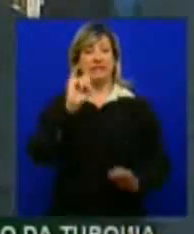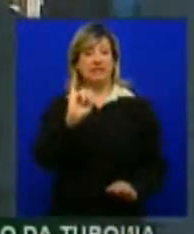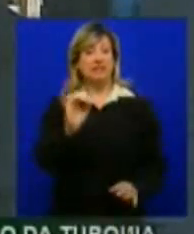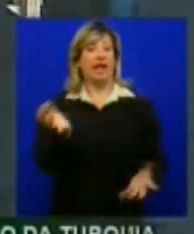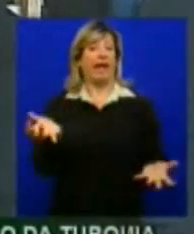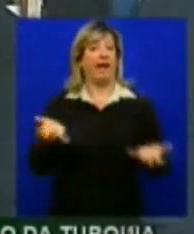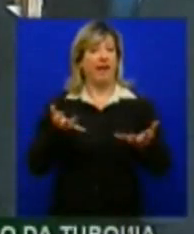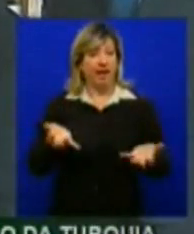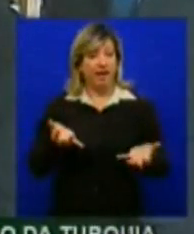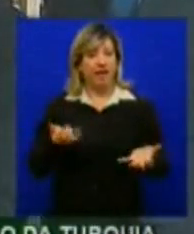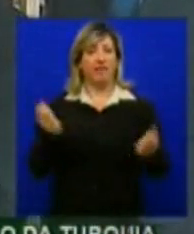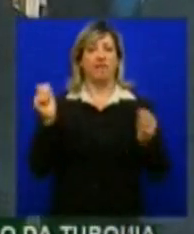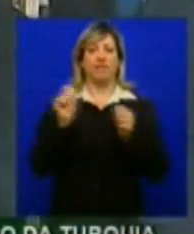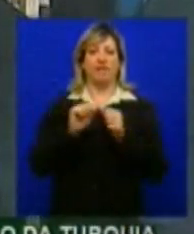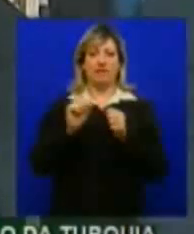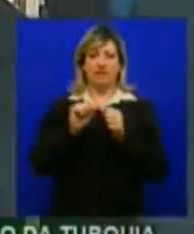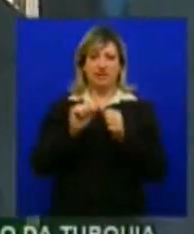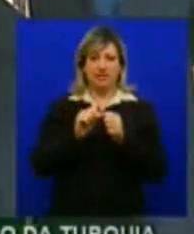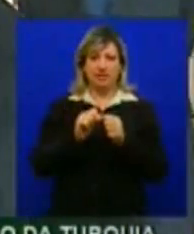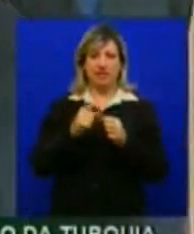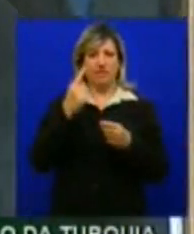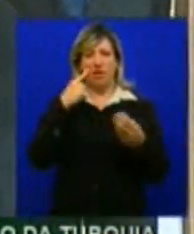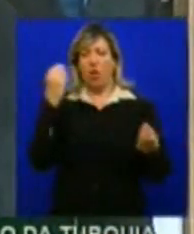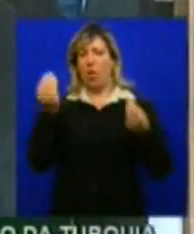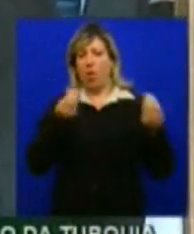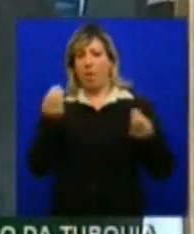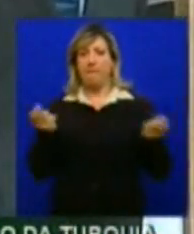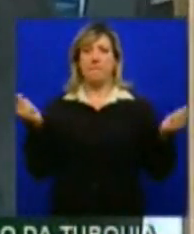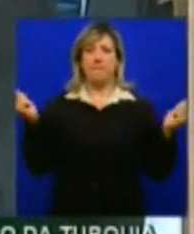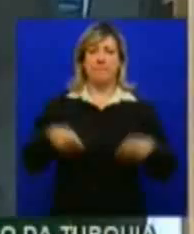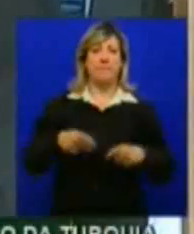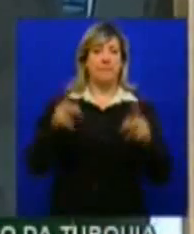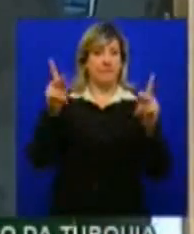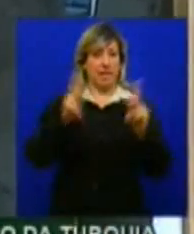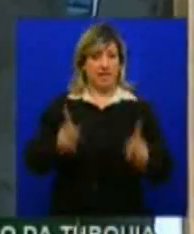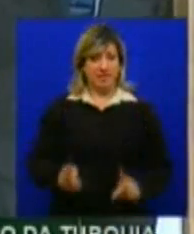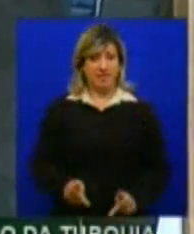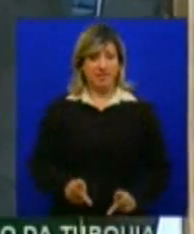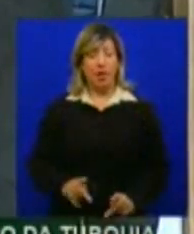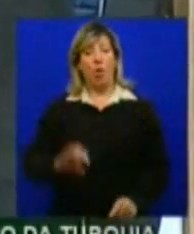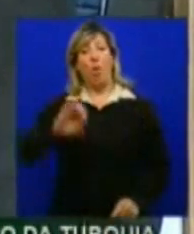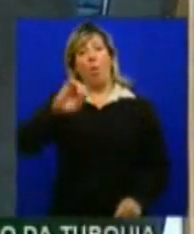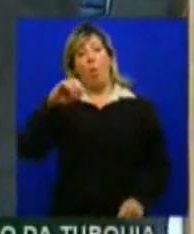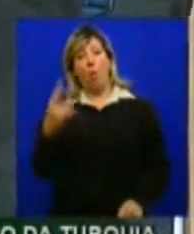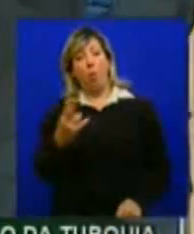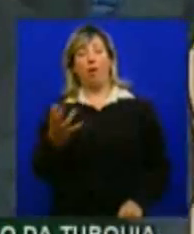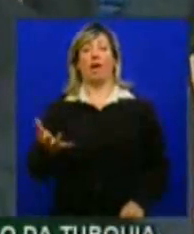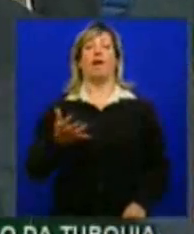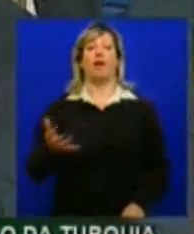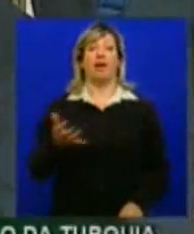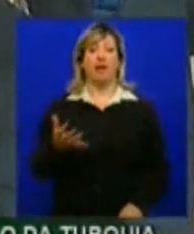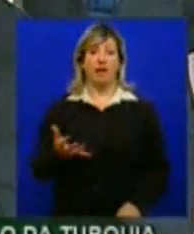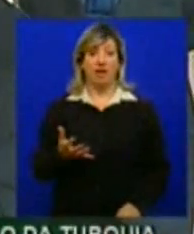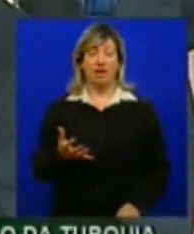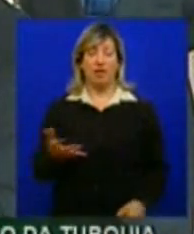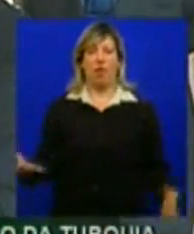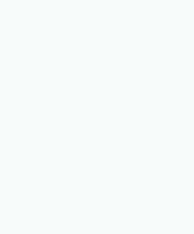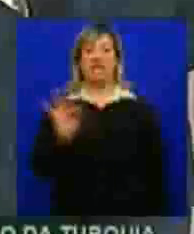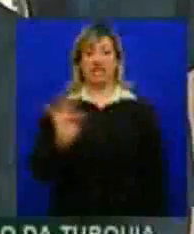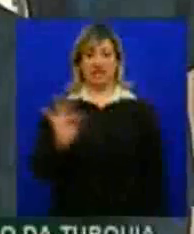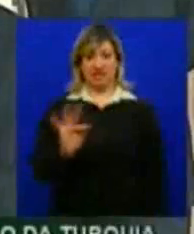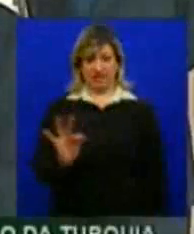construir possibilidade de paz ou querem construir possibilidade de conflito.